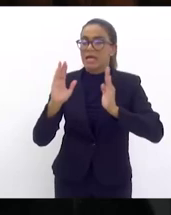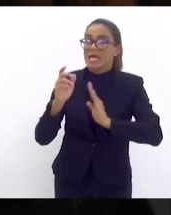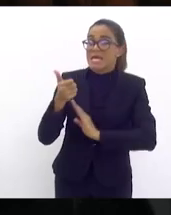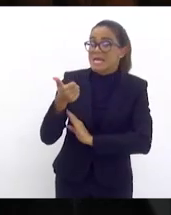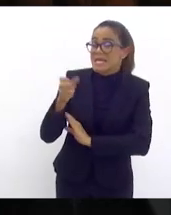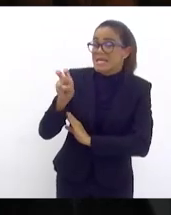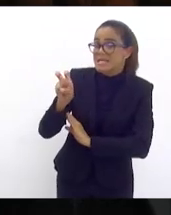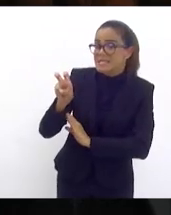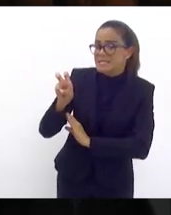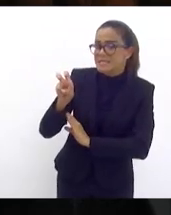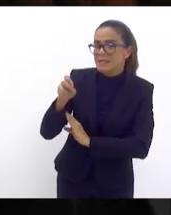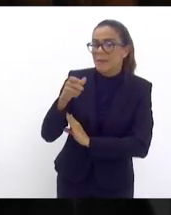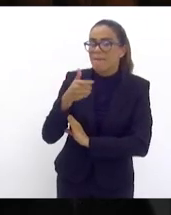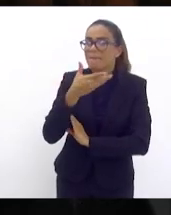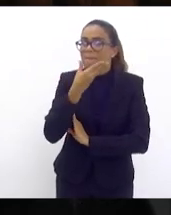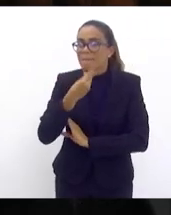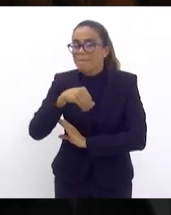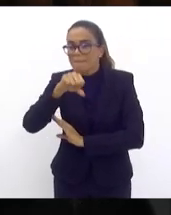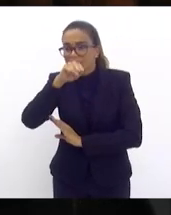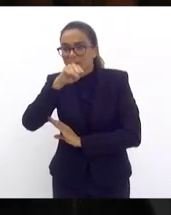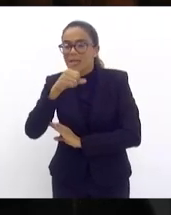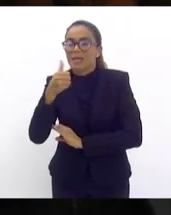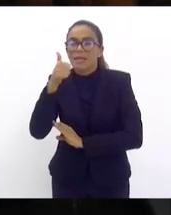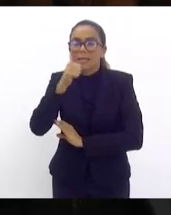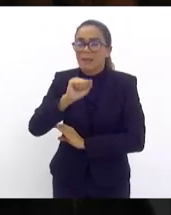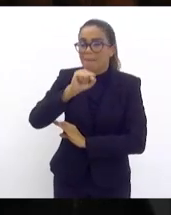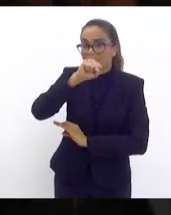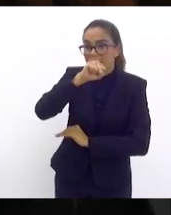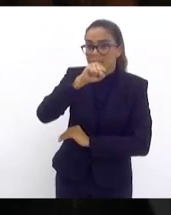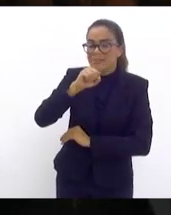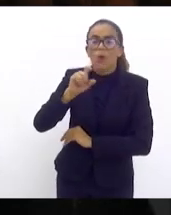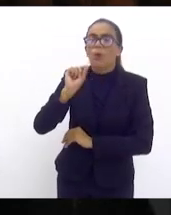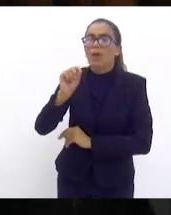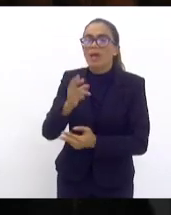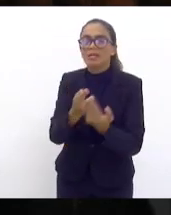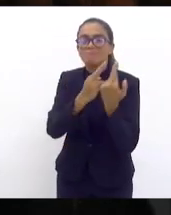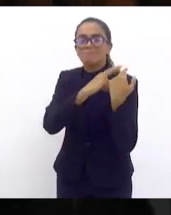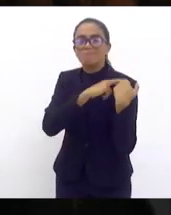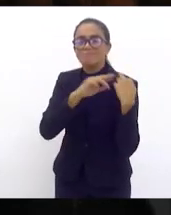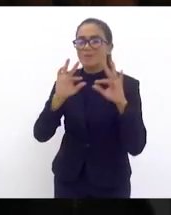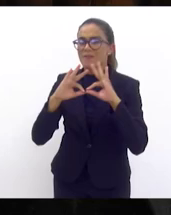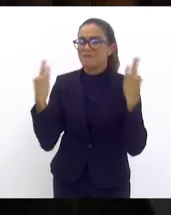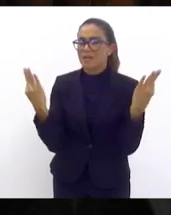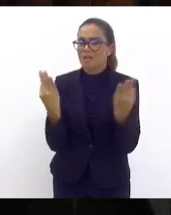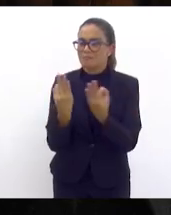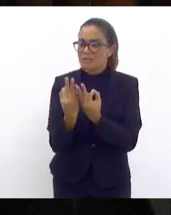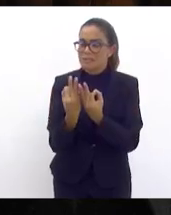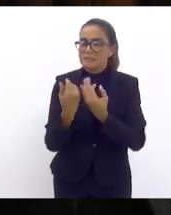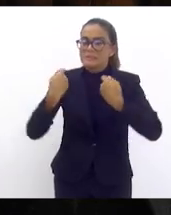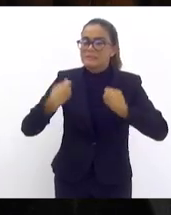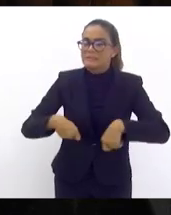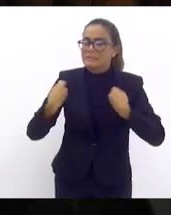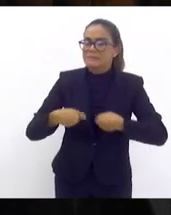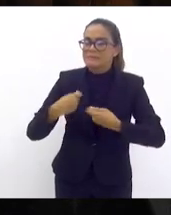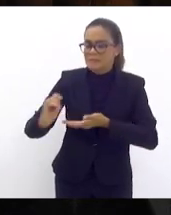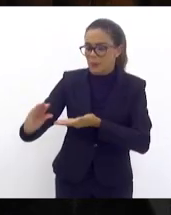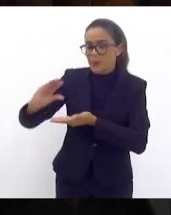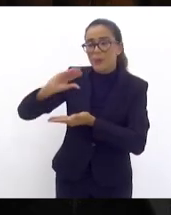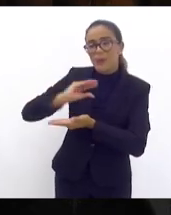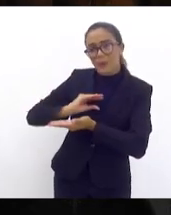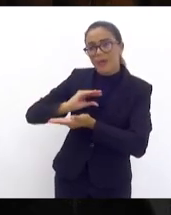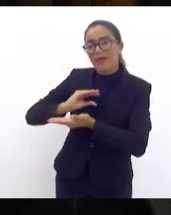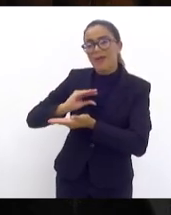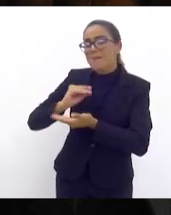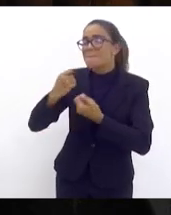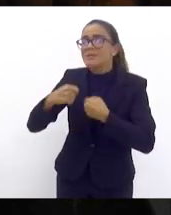e mães chefes de família que dependem desse sustento que é o emprego seu emprego